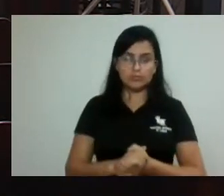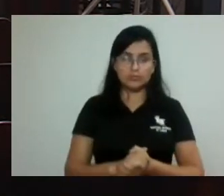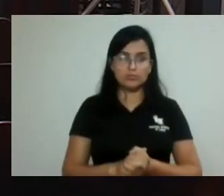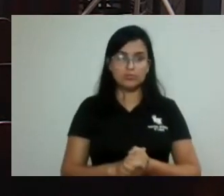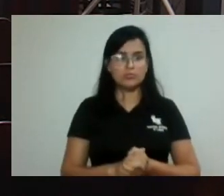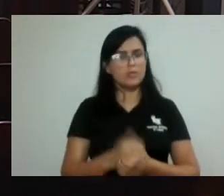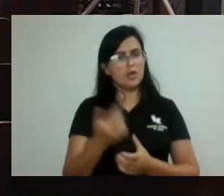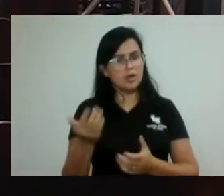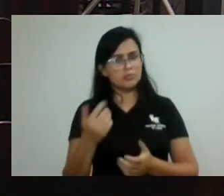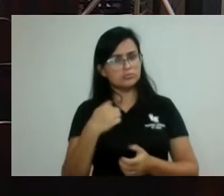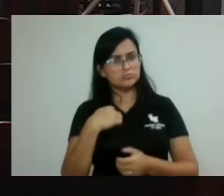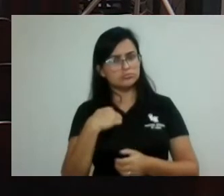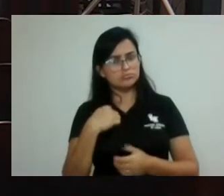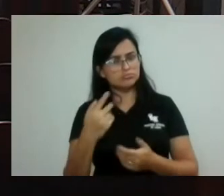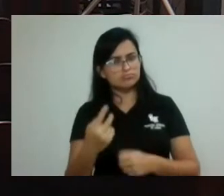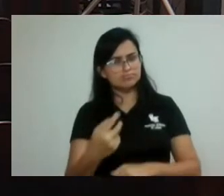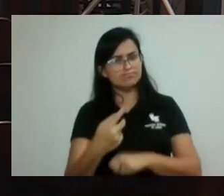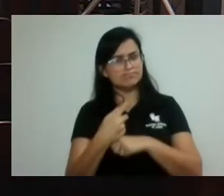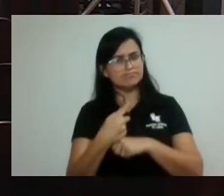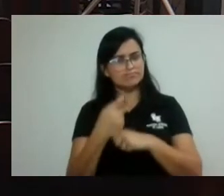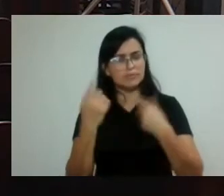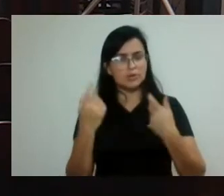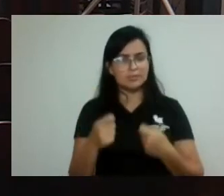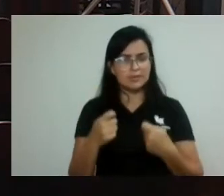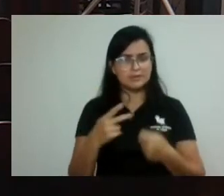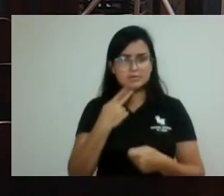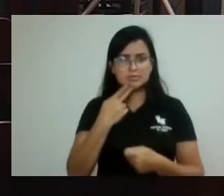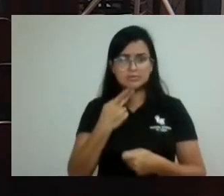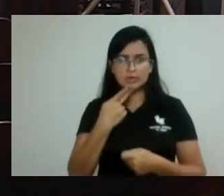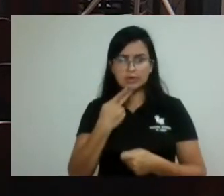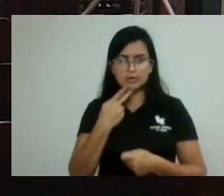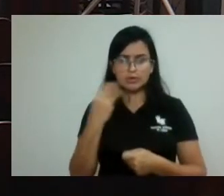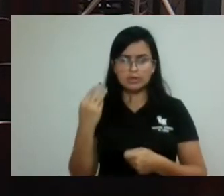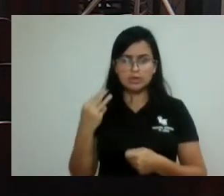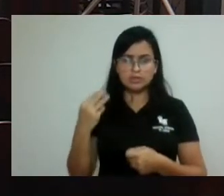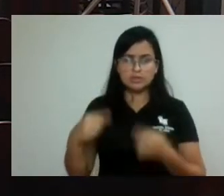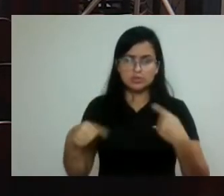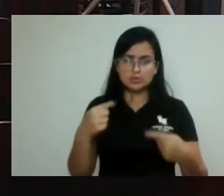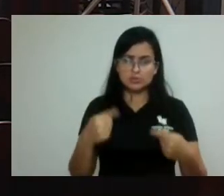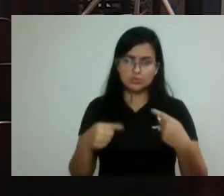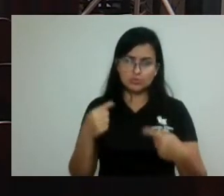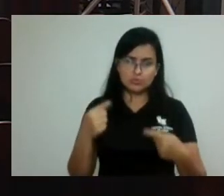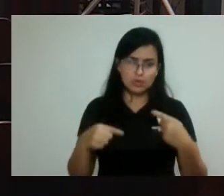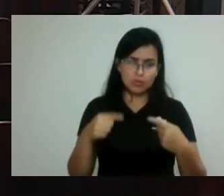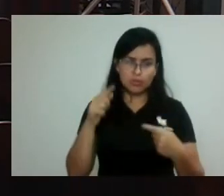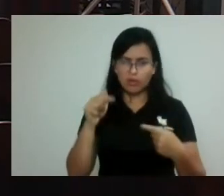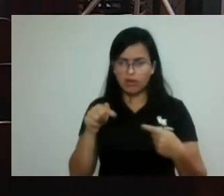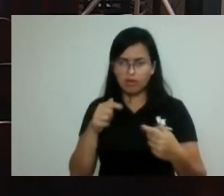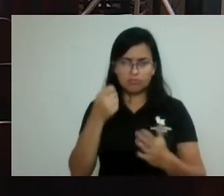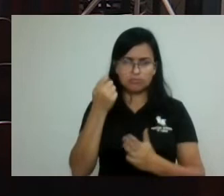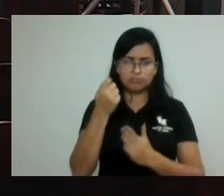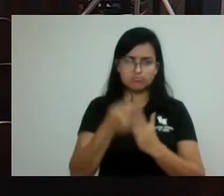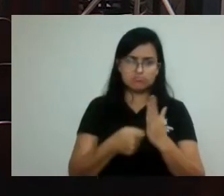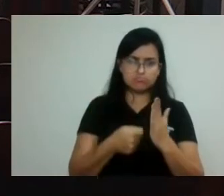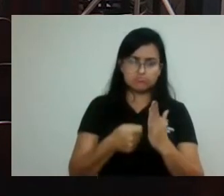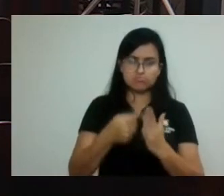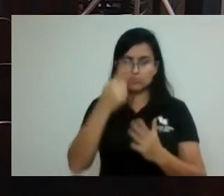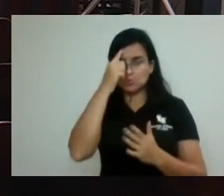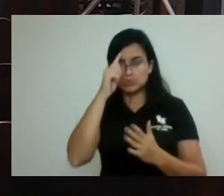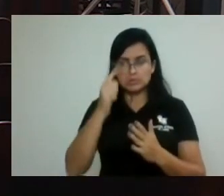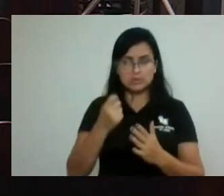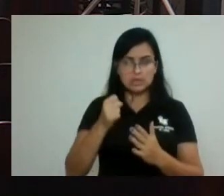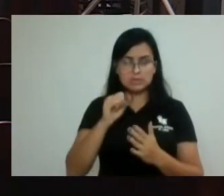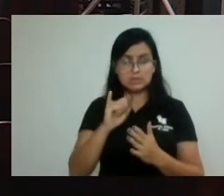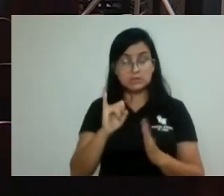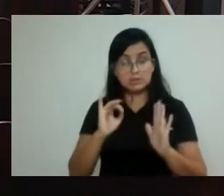e eu preciso ter uma confirmação. Essa terceira discussão, que é o de redação, eu não sei se foi unânimo ou se tiveram. Todos os